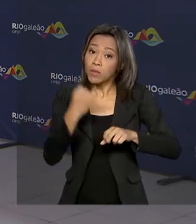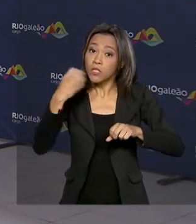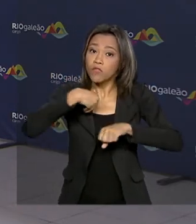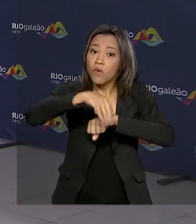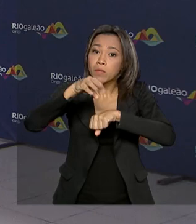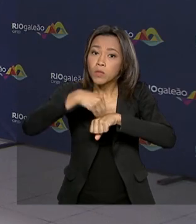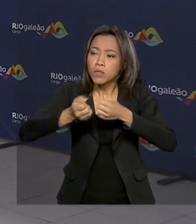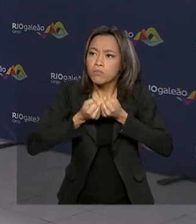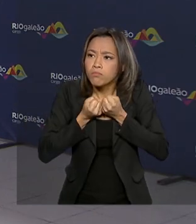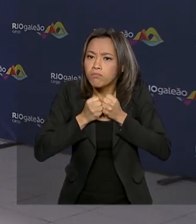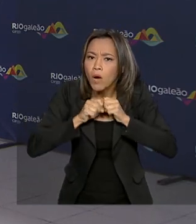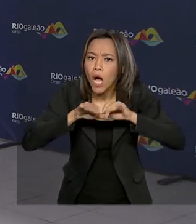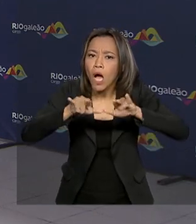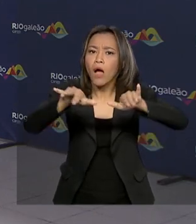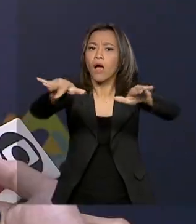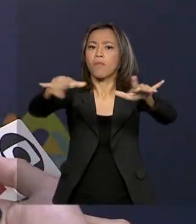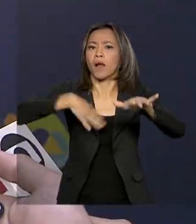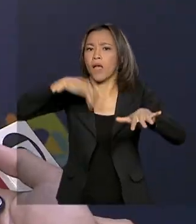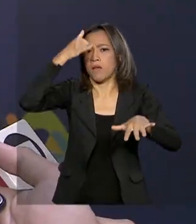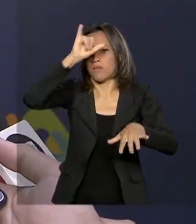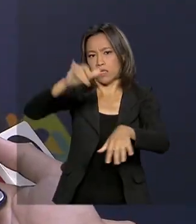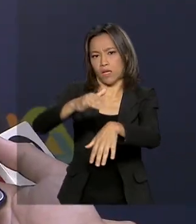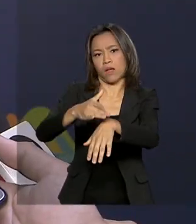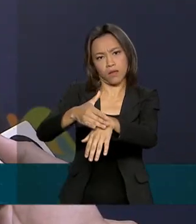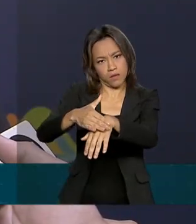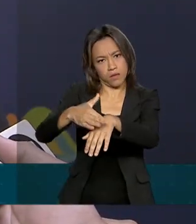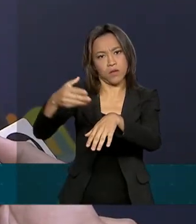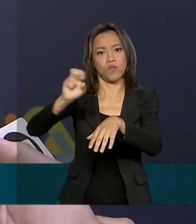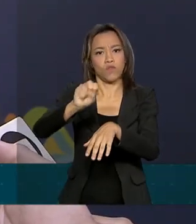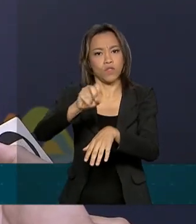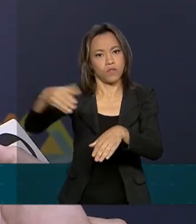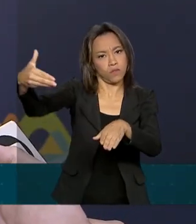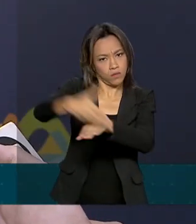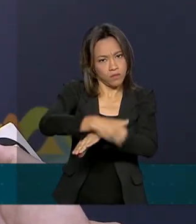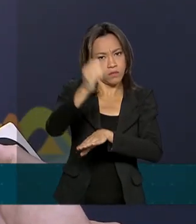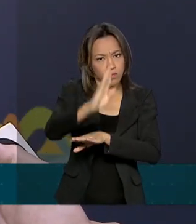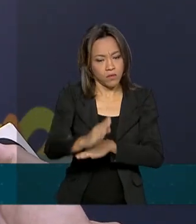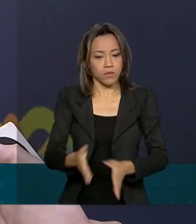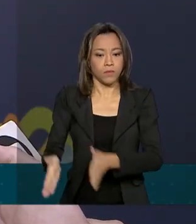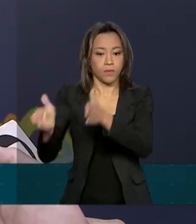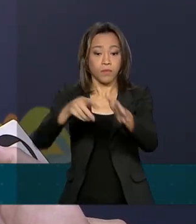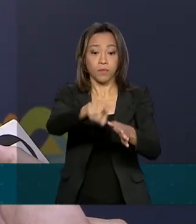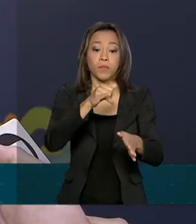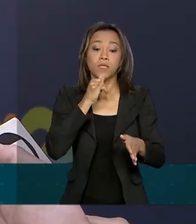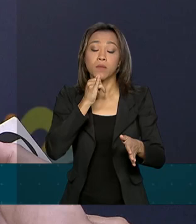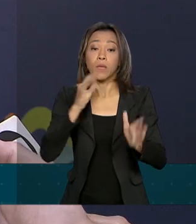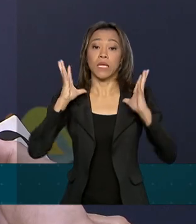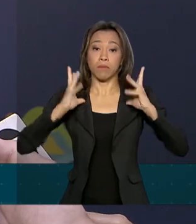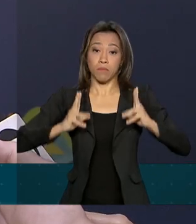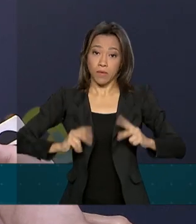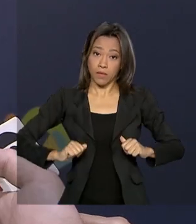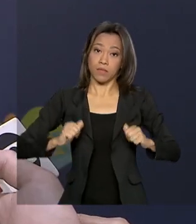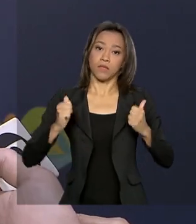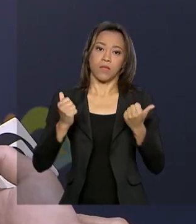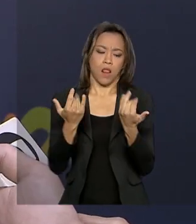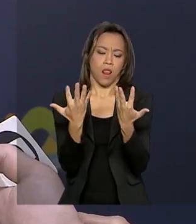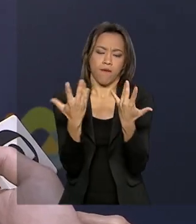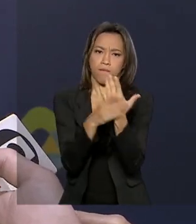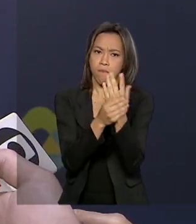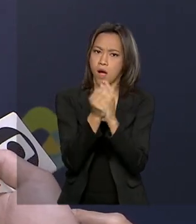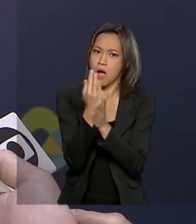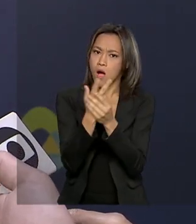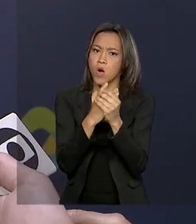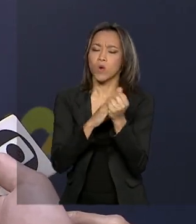para combater o coronavírus. Está sendo reforçadas as questões da higiene pessoal, como lavagem de mãos, tossir